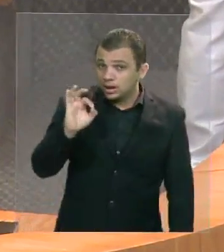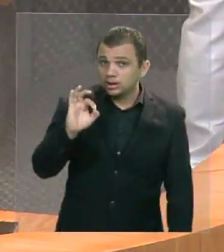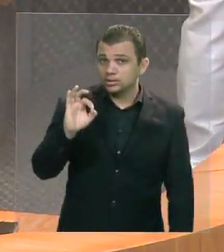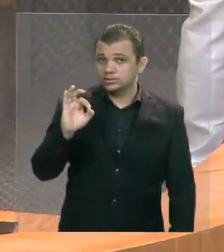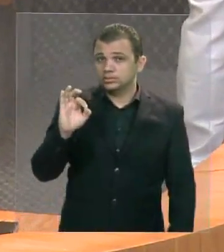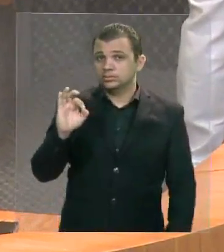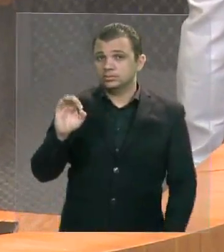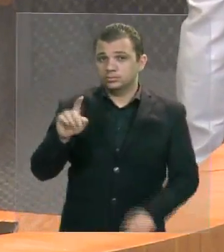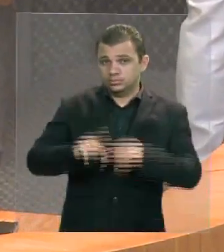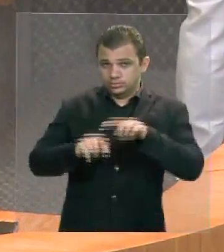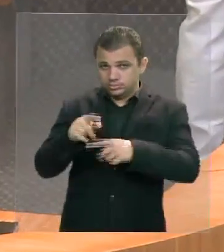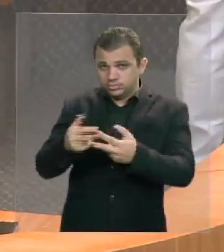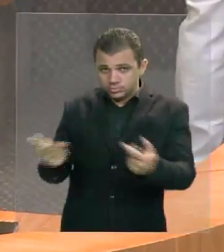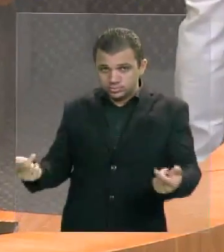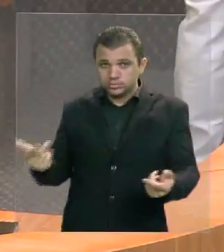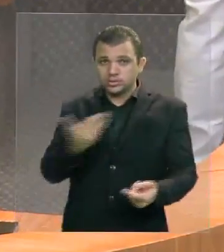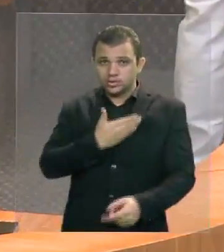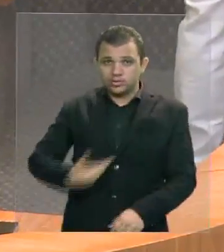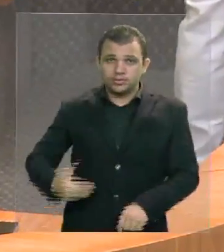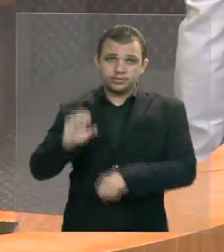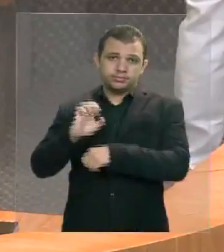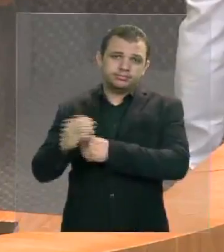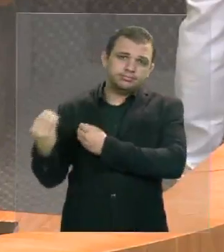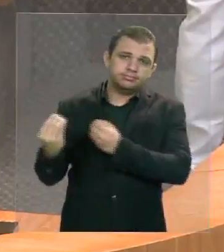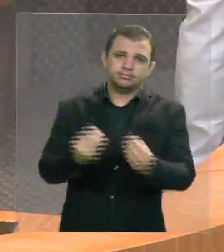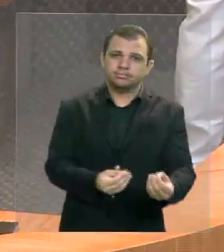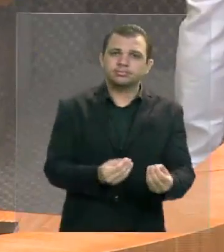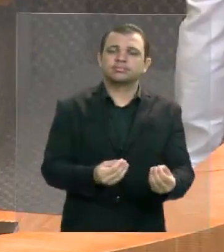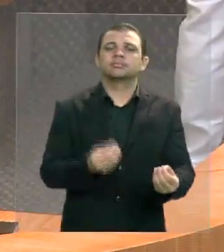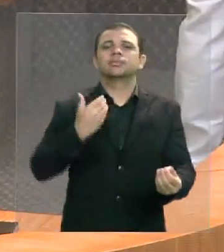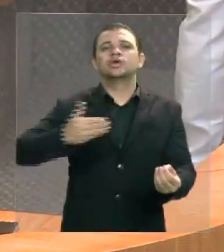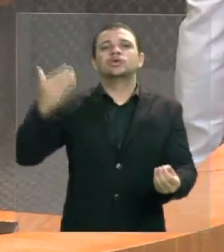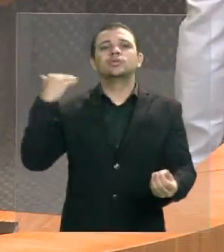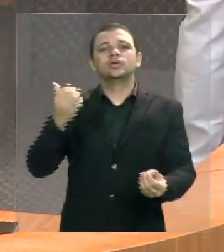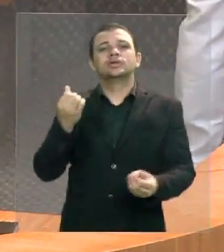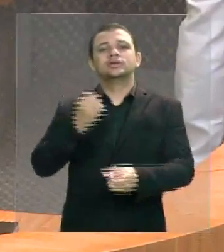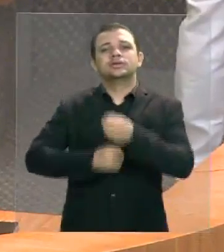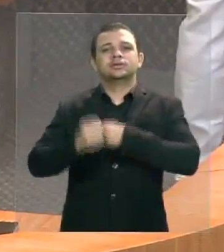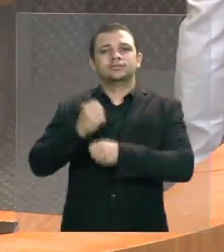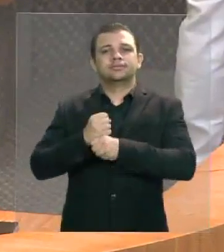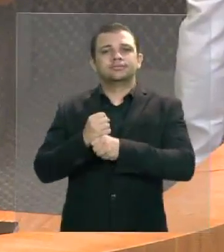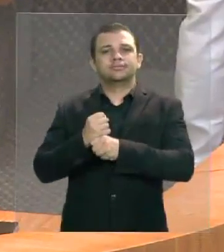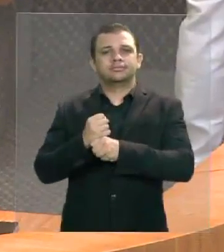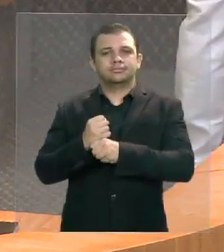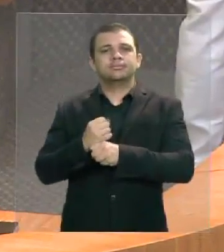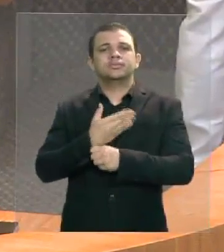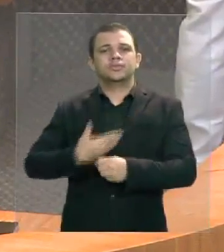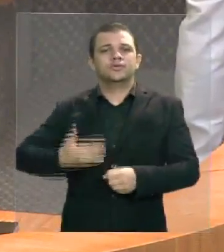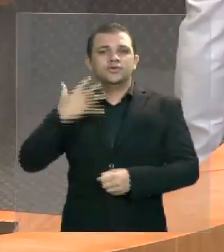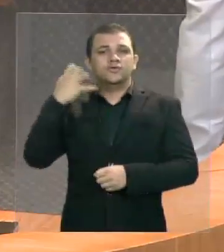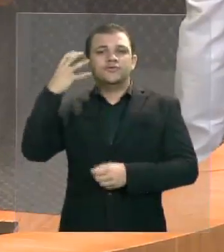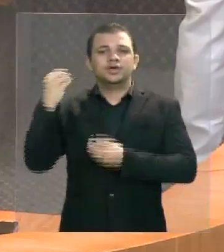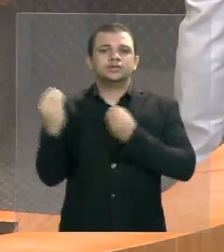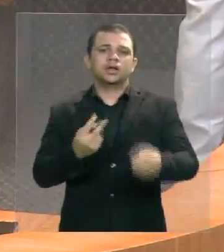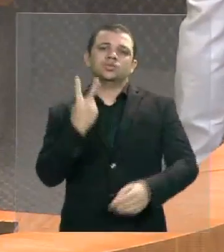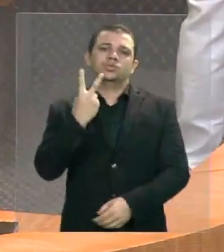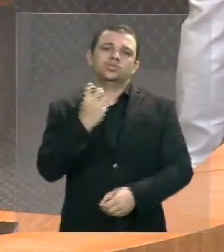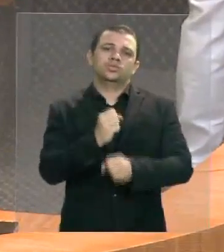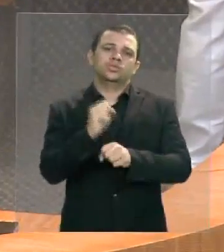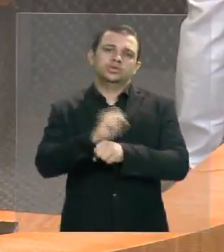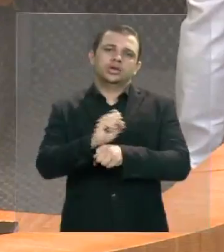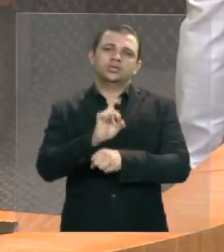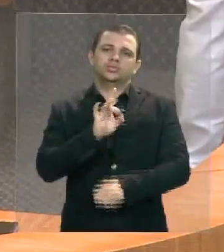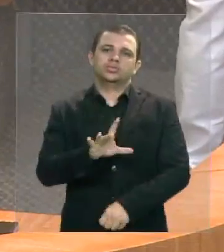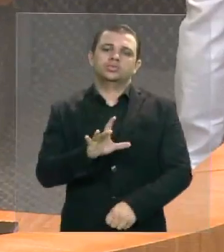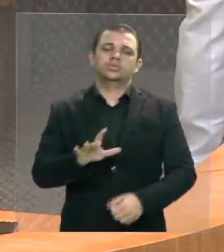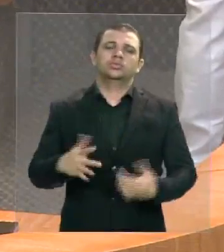Estado onde seis anos os últimos seis anos da governadora Rosiana foram entregues duas viaturas então não há o que se comparar não há